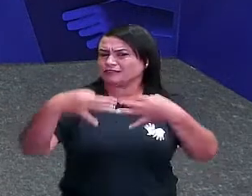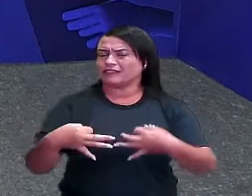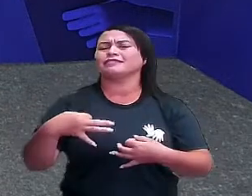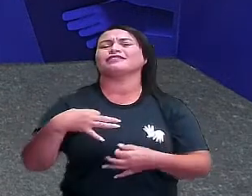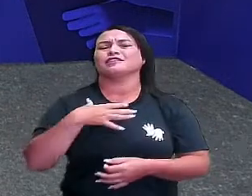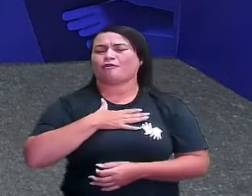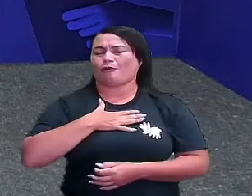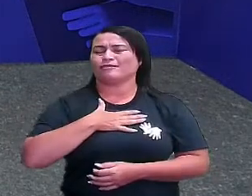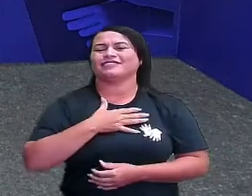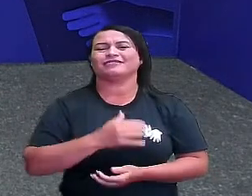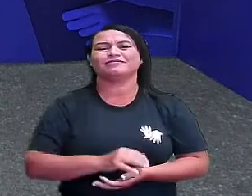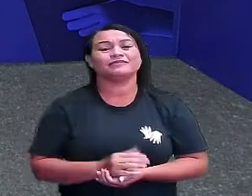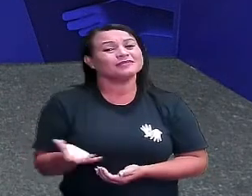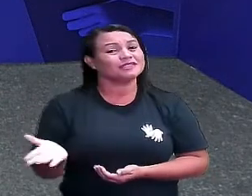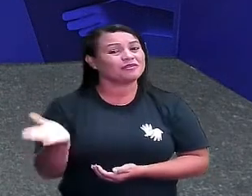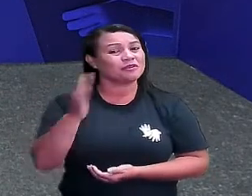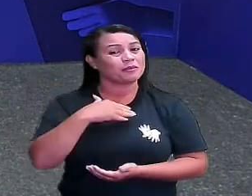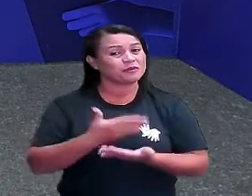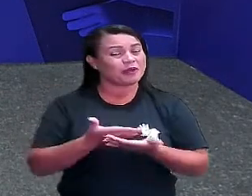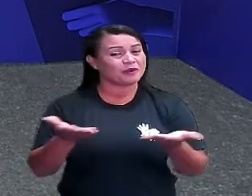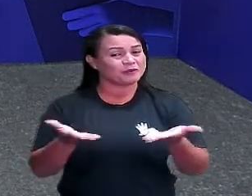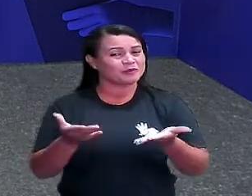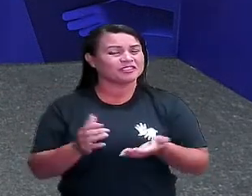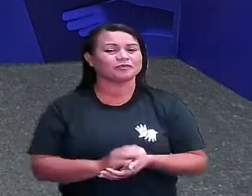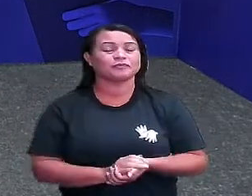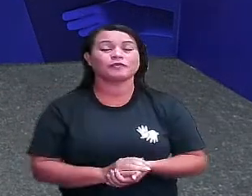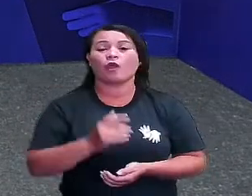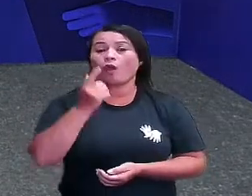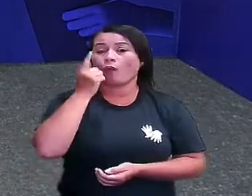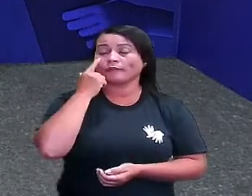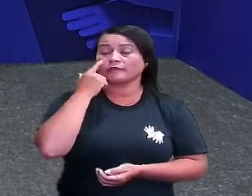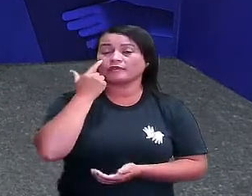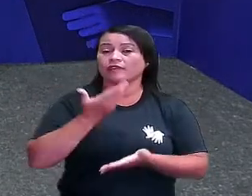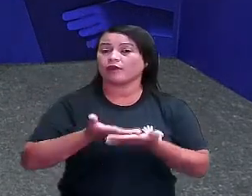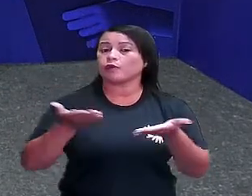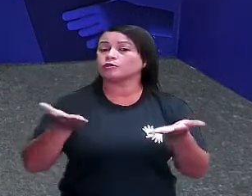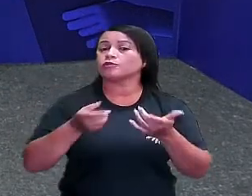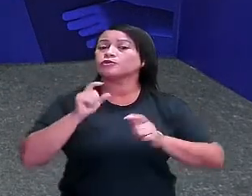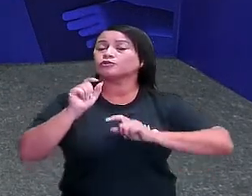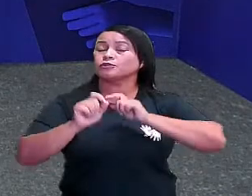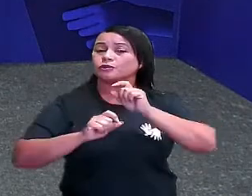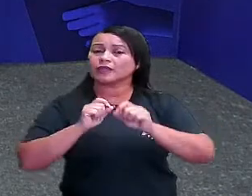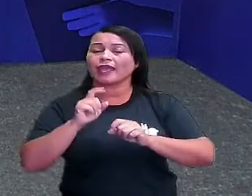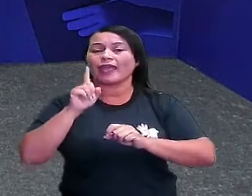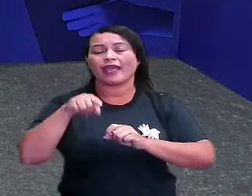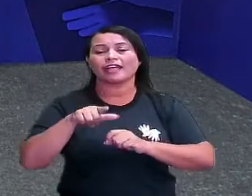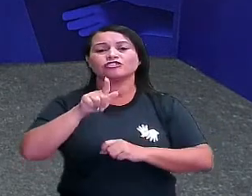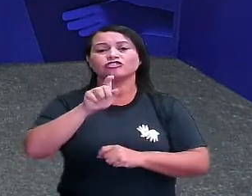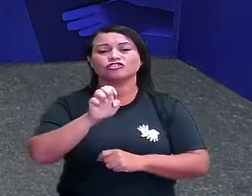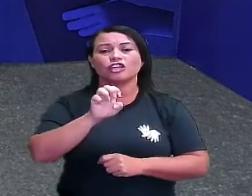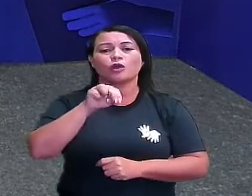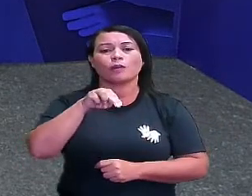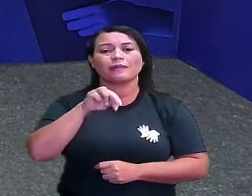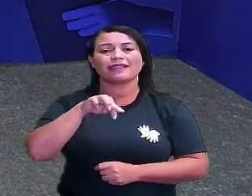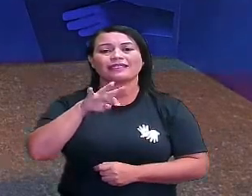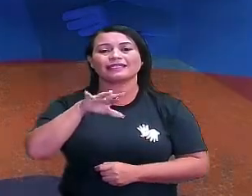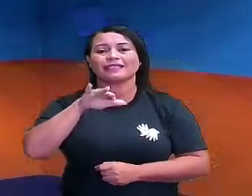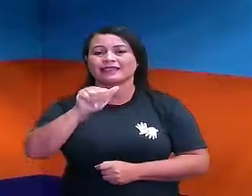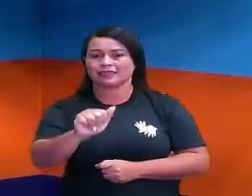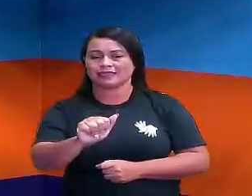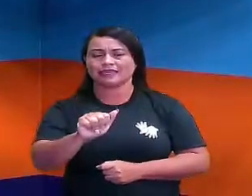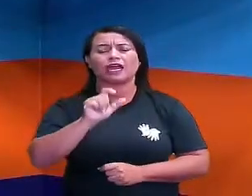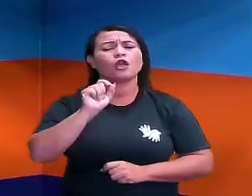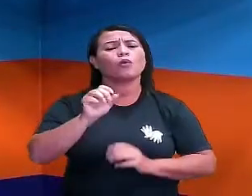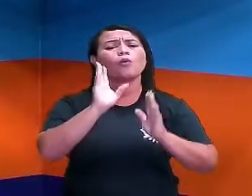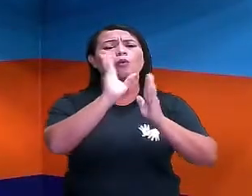vocês vão adorar. Então, vamos para a nossa aula de hoje? A nossa aula de hoje é de geometria. E o nosso conteúdo